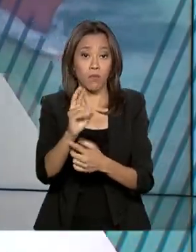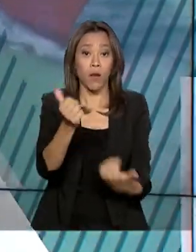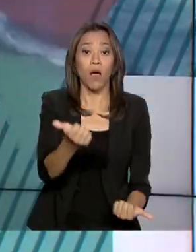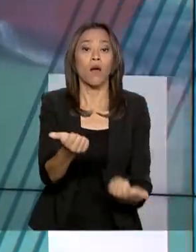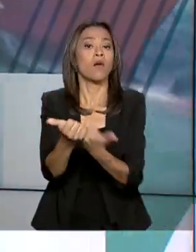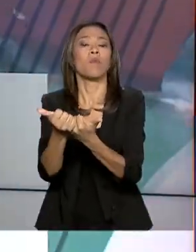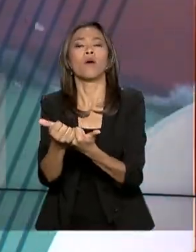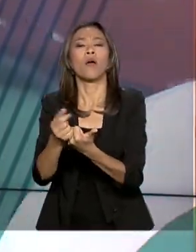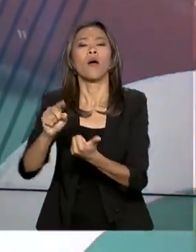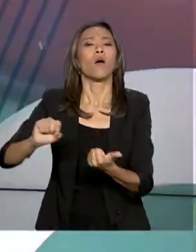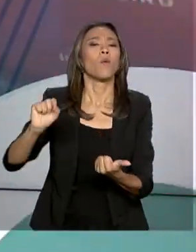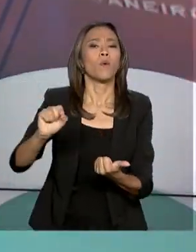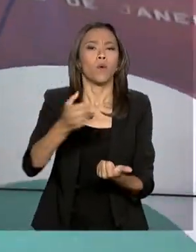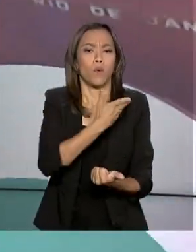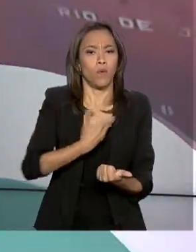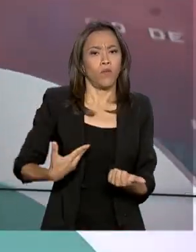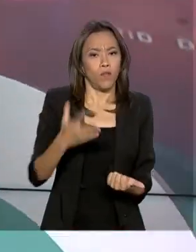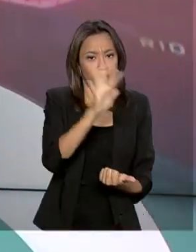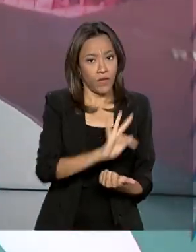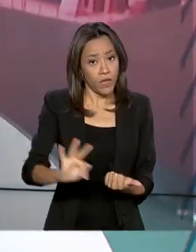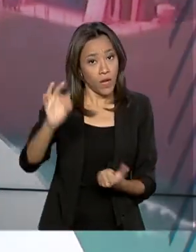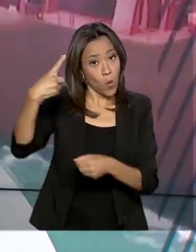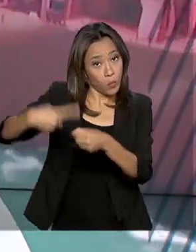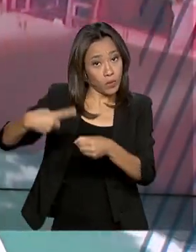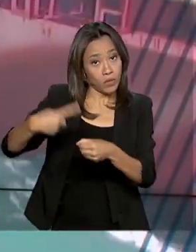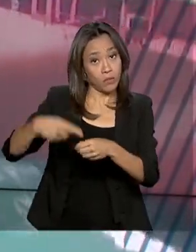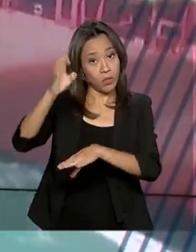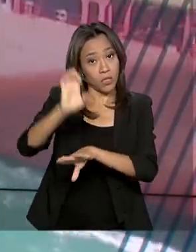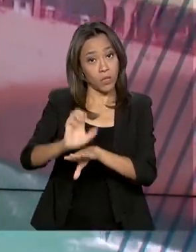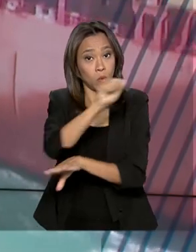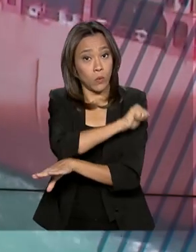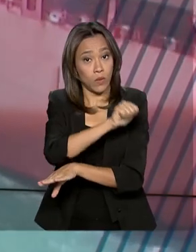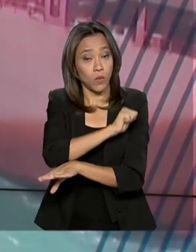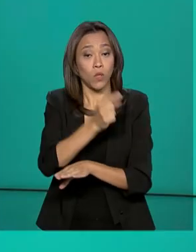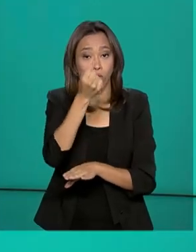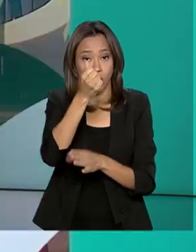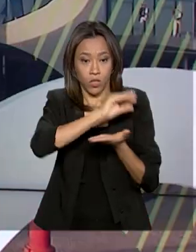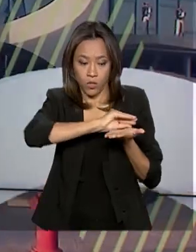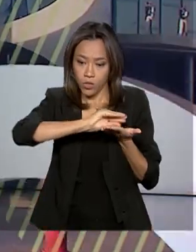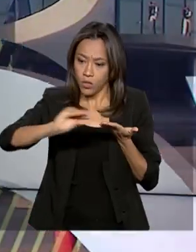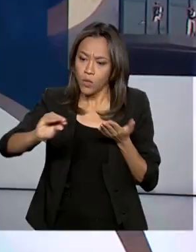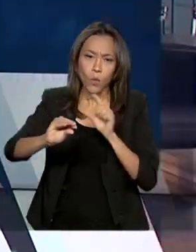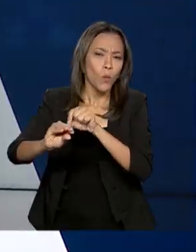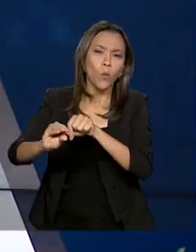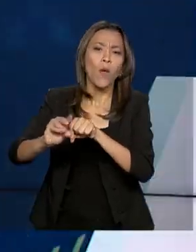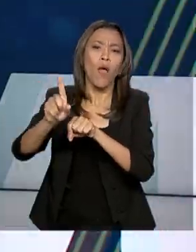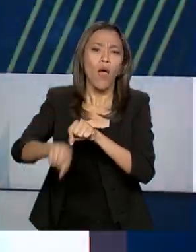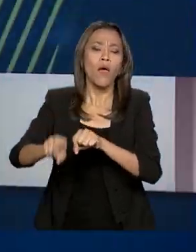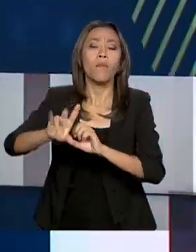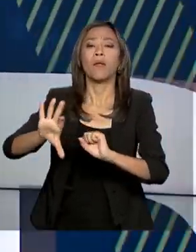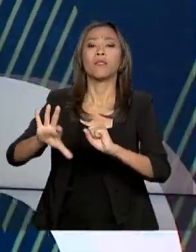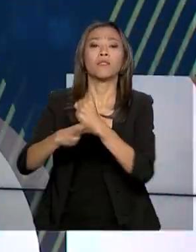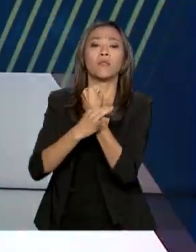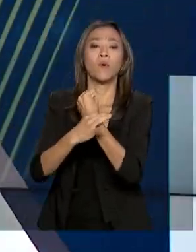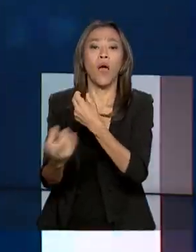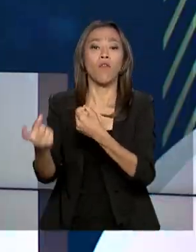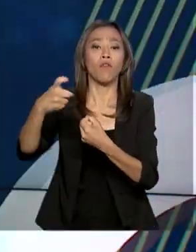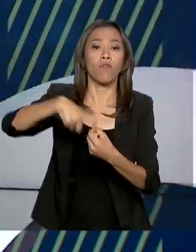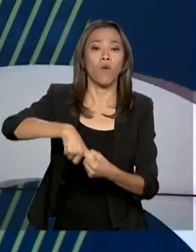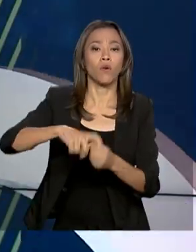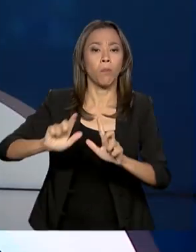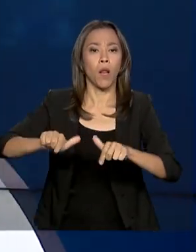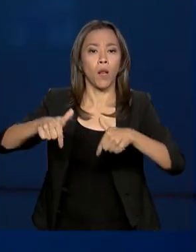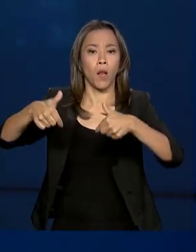emergencial do Governo Federal ao município do Rio de Janeiro. Os recursos são para garantir a retomada do funcionamento integral